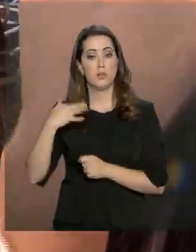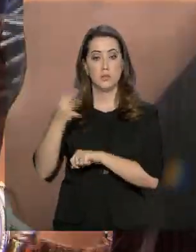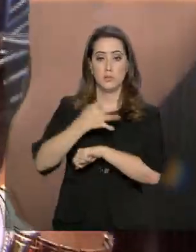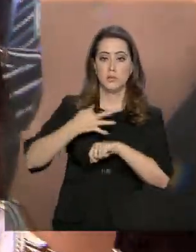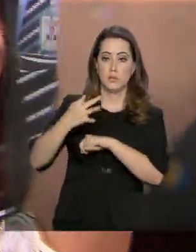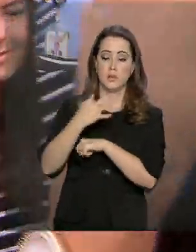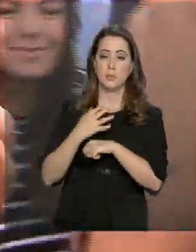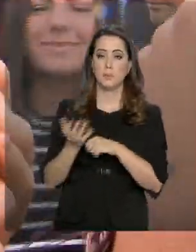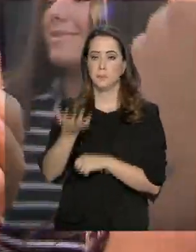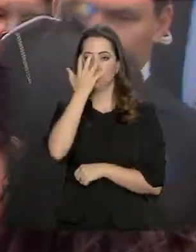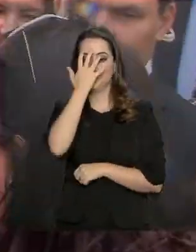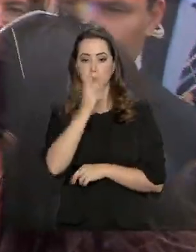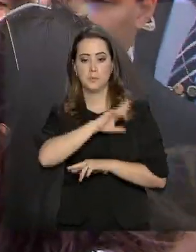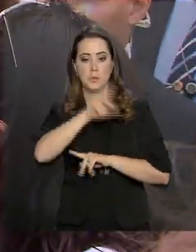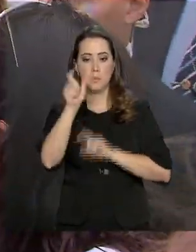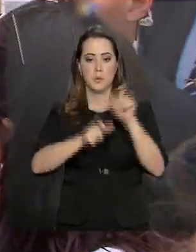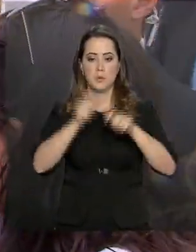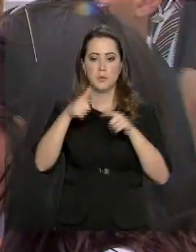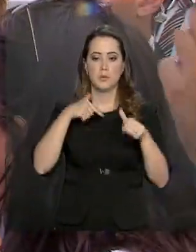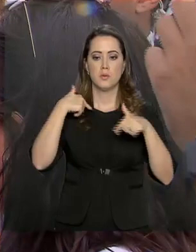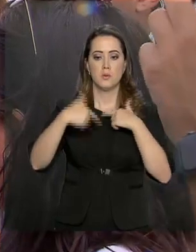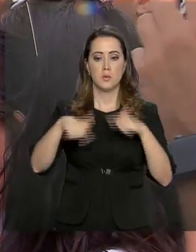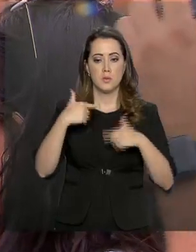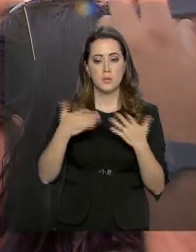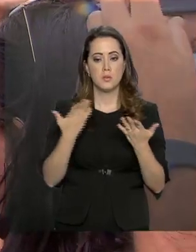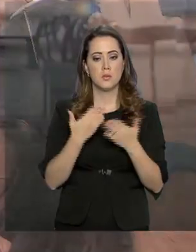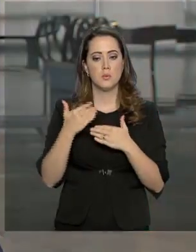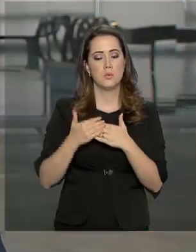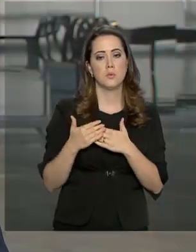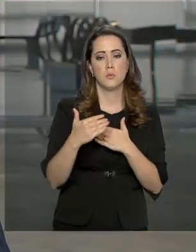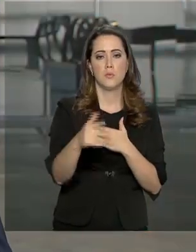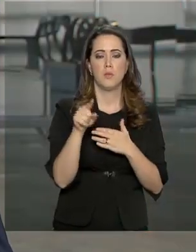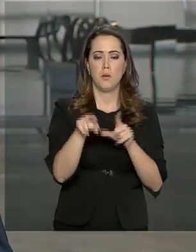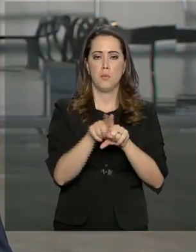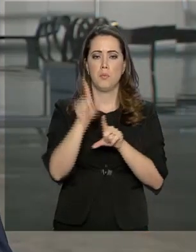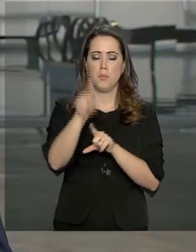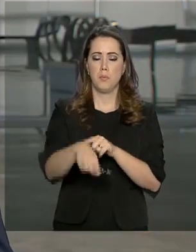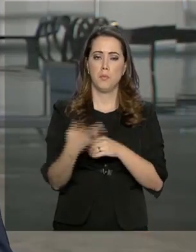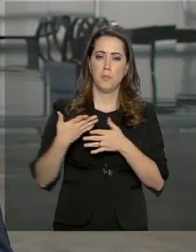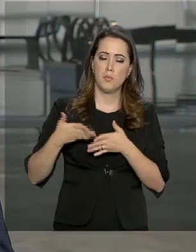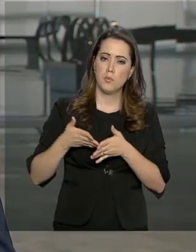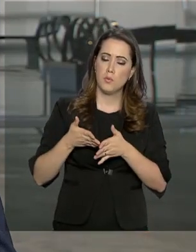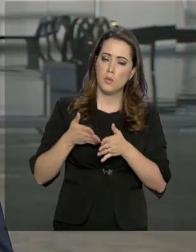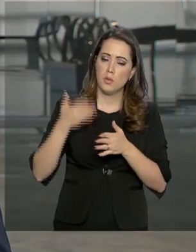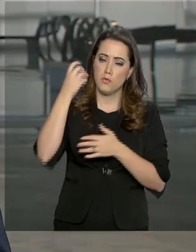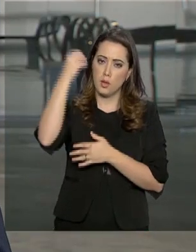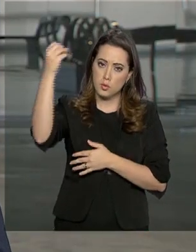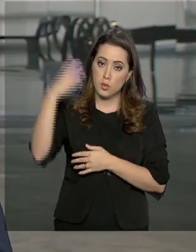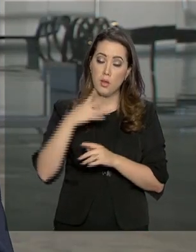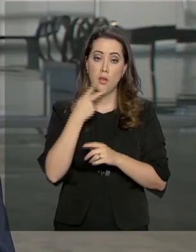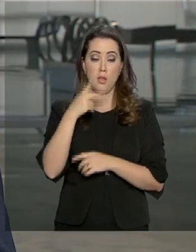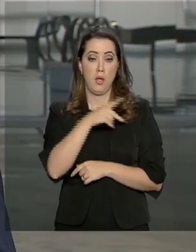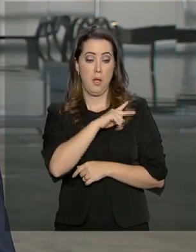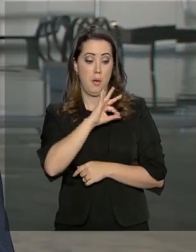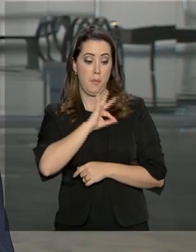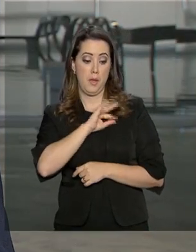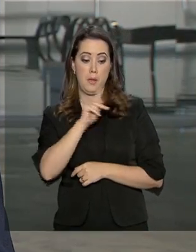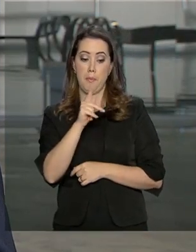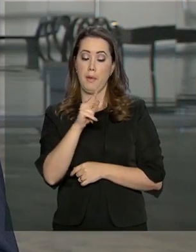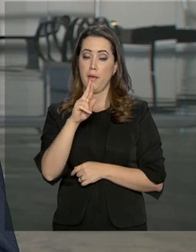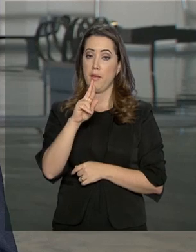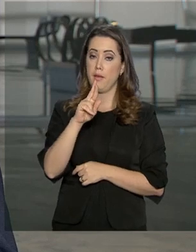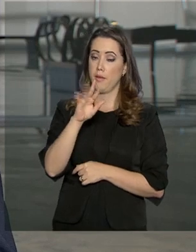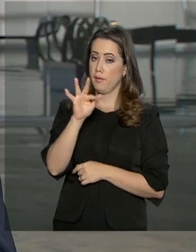carnaval. E para quem ainda vai pegar a estrada, a Polícia Rodoviária Federal está com a Operação Carnaval 2019,